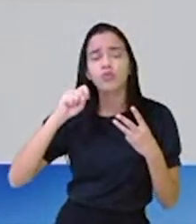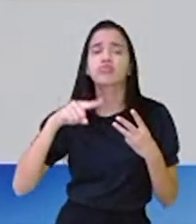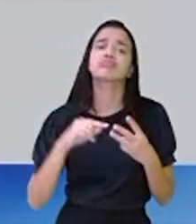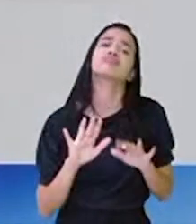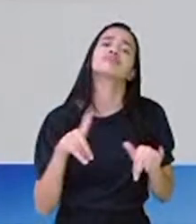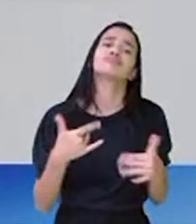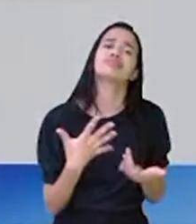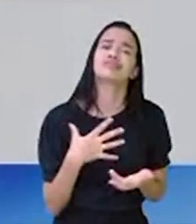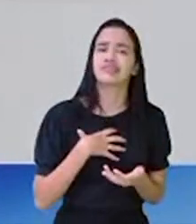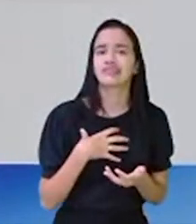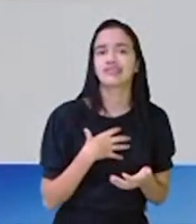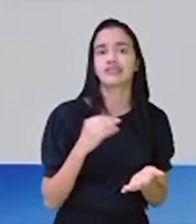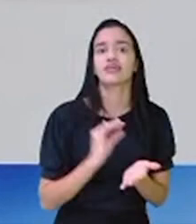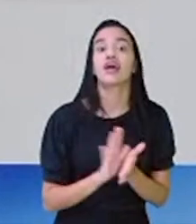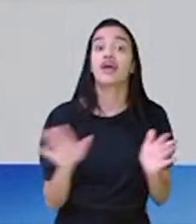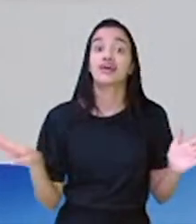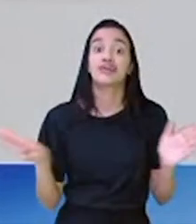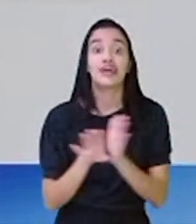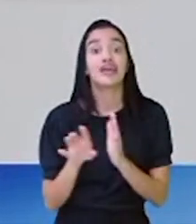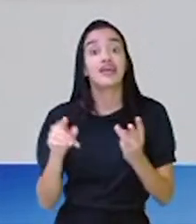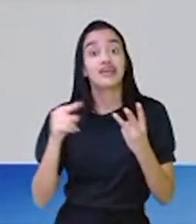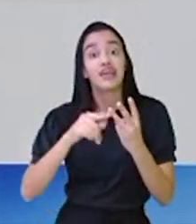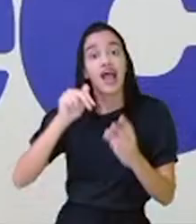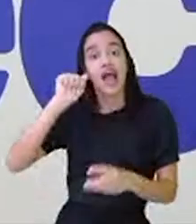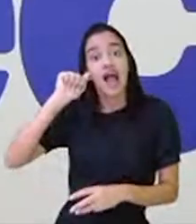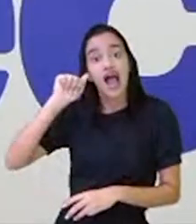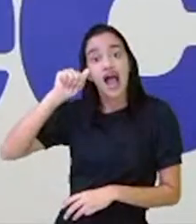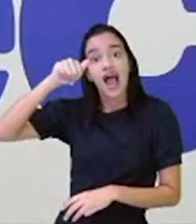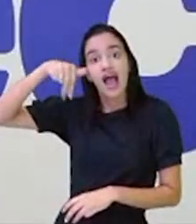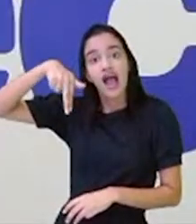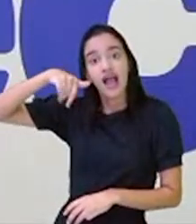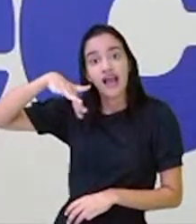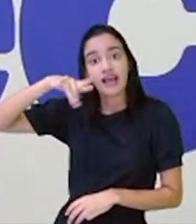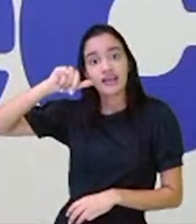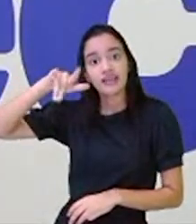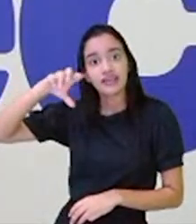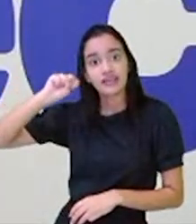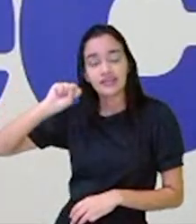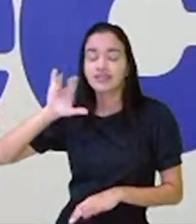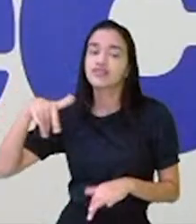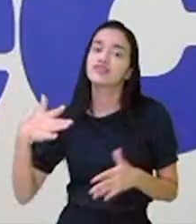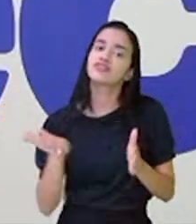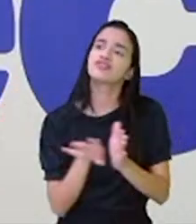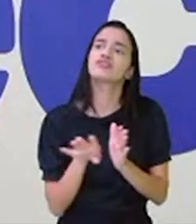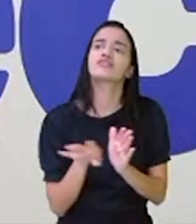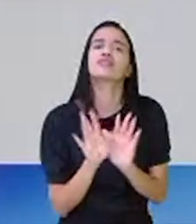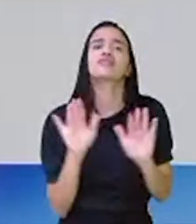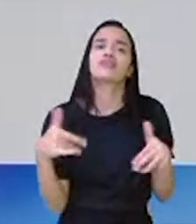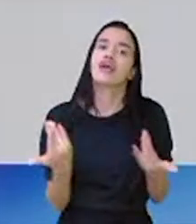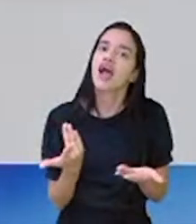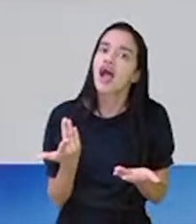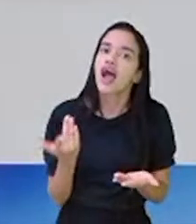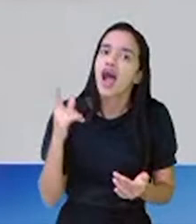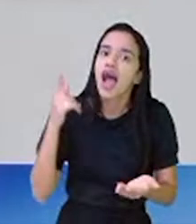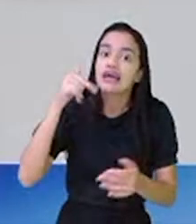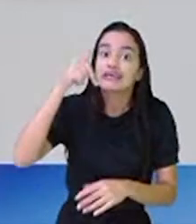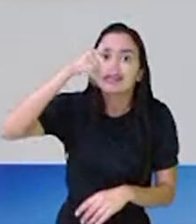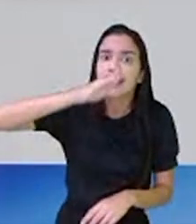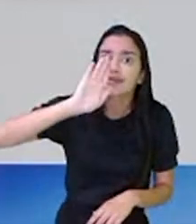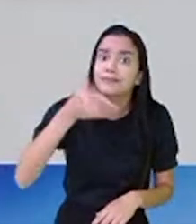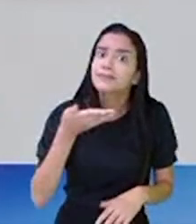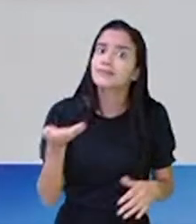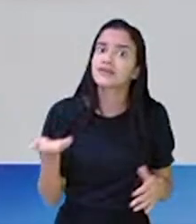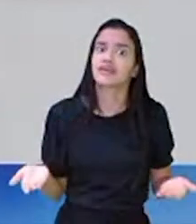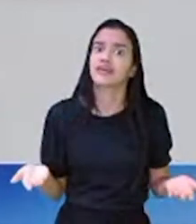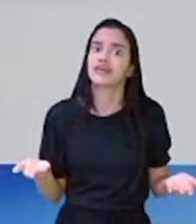gente hoje. Aquiles chegou aqui, ó. E já ele já chegou rindo, dando risada aqui. Mas Aquiles, 7h30,